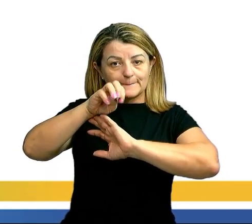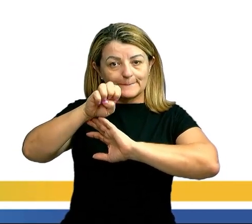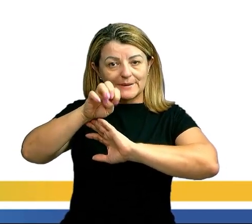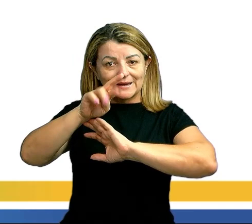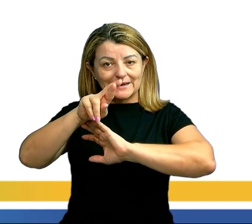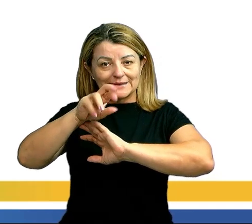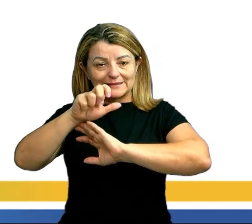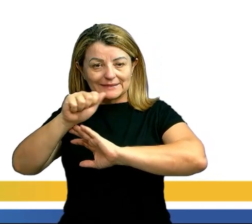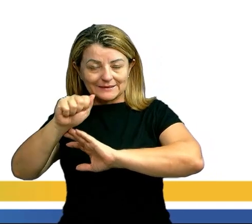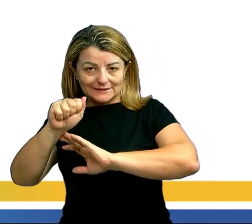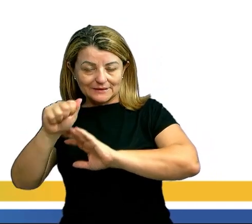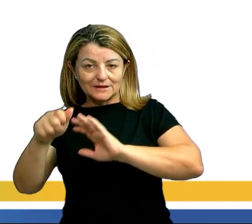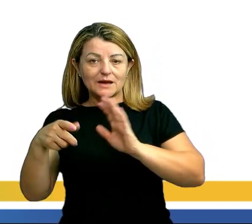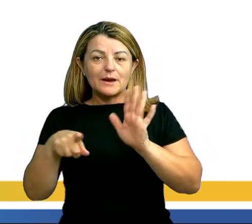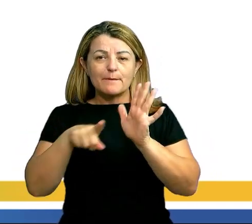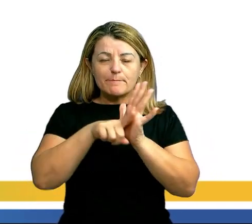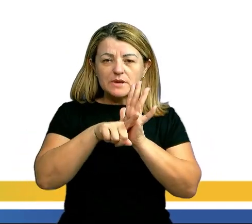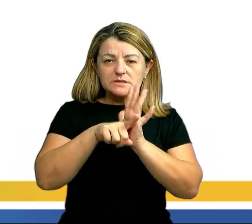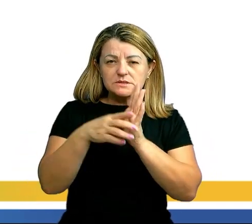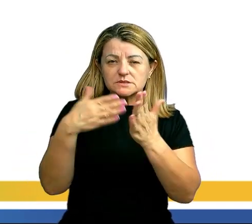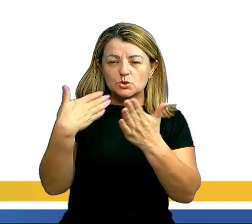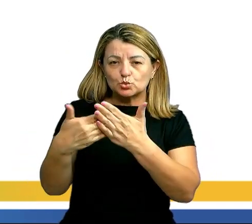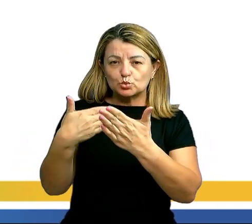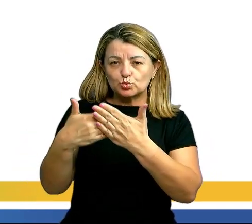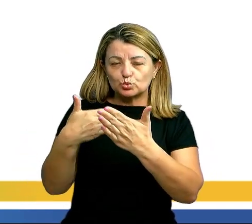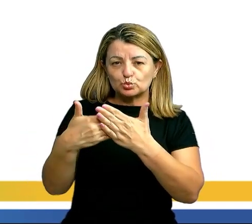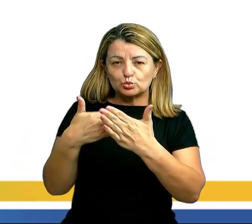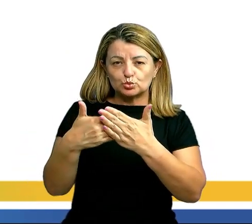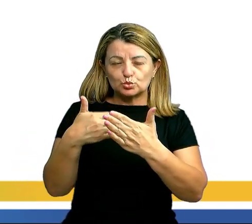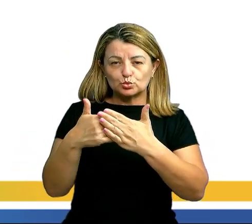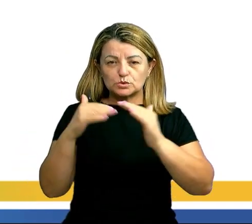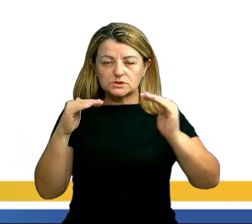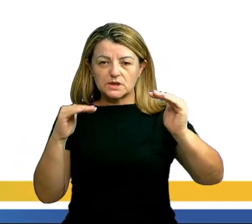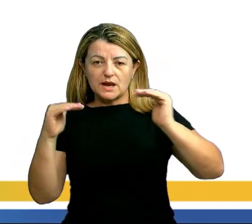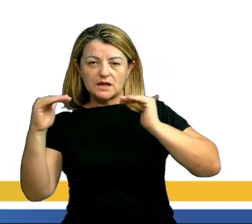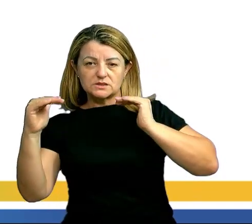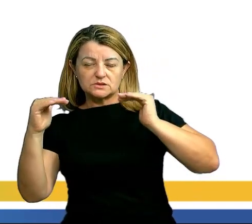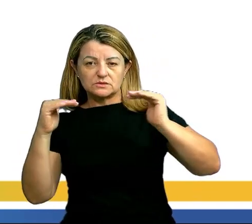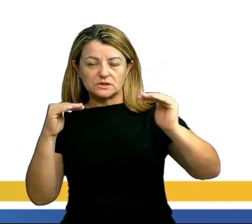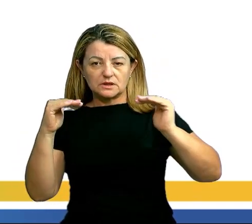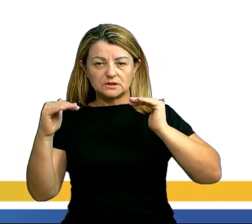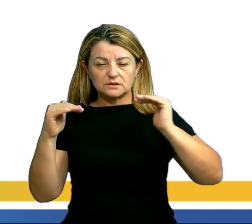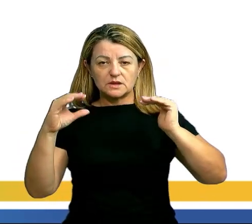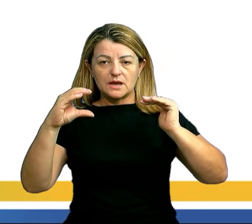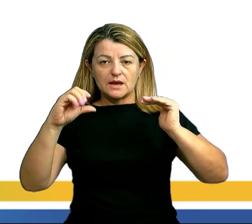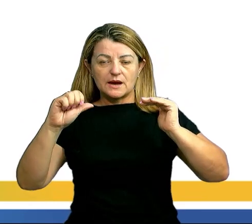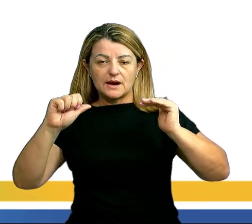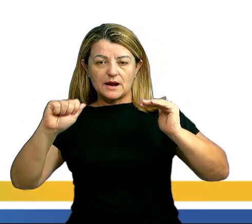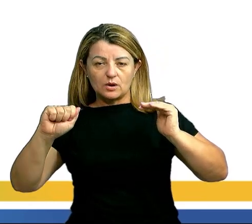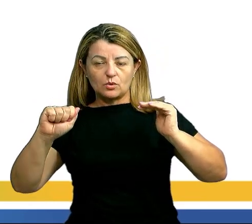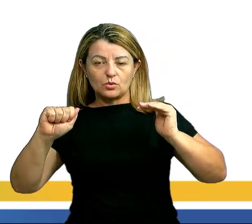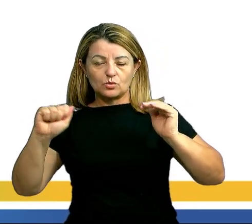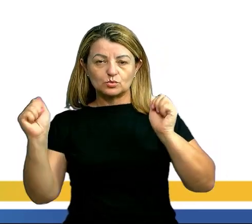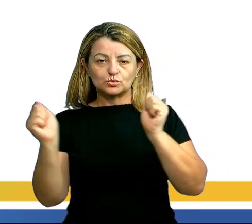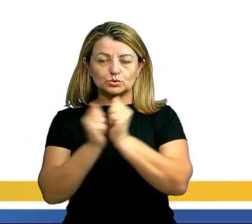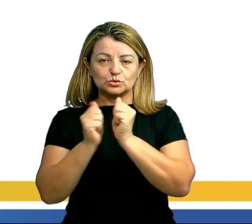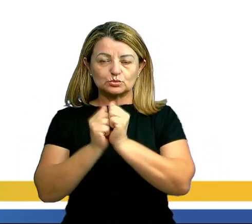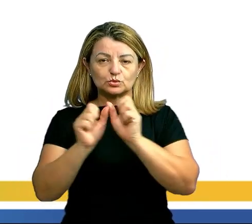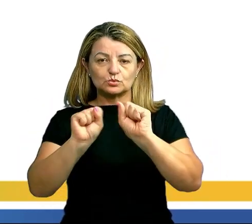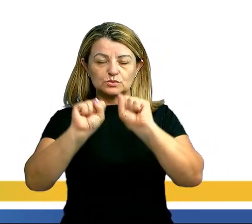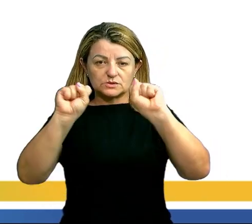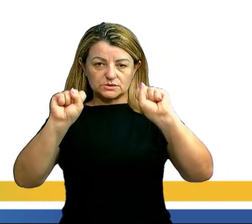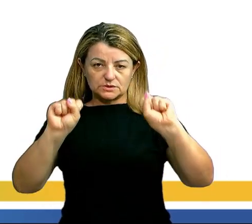que estuda as situações relacionadas à transferência de calor entre sistemas. Ou seja, o calor. O que é o calor?